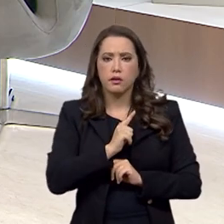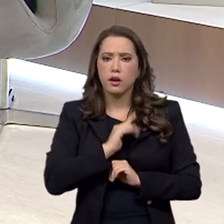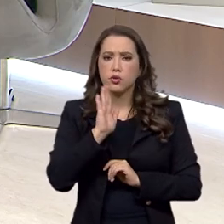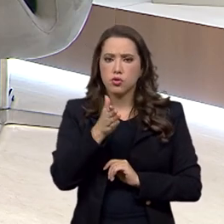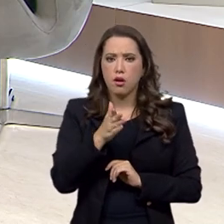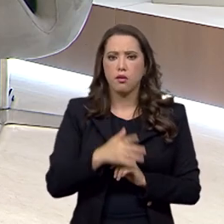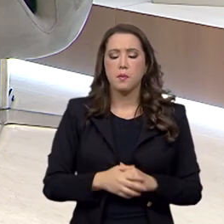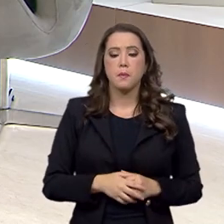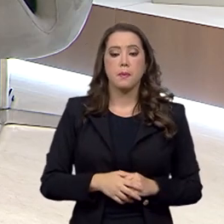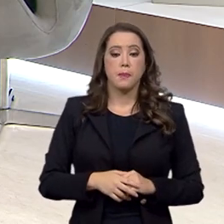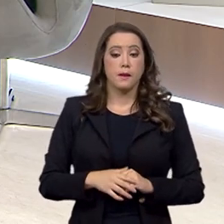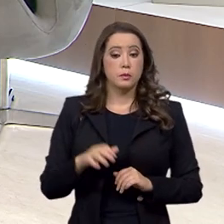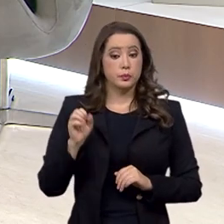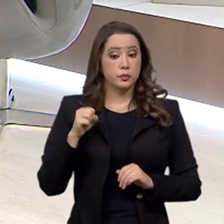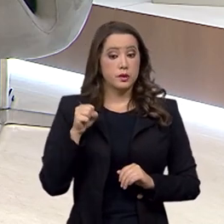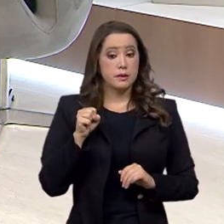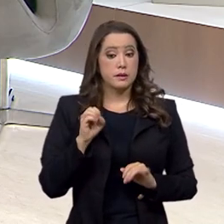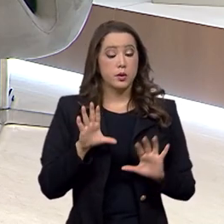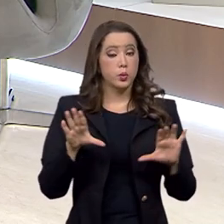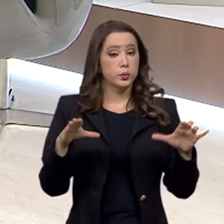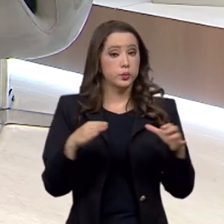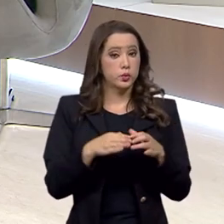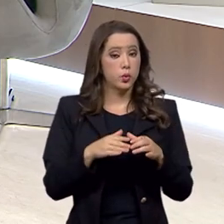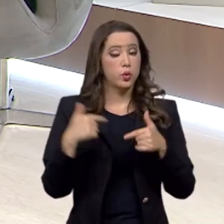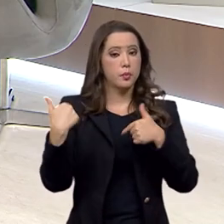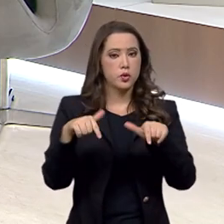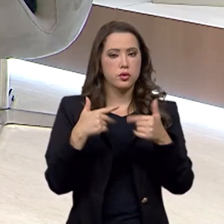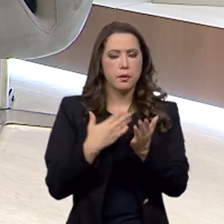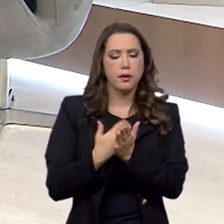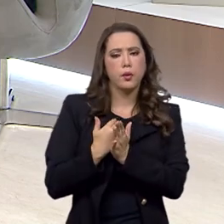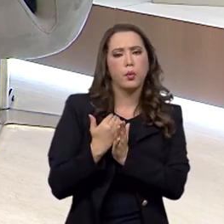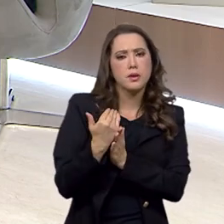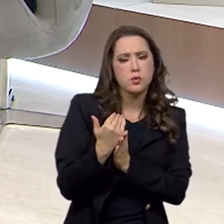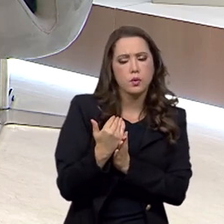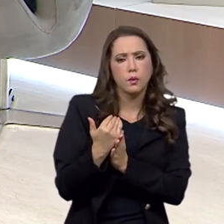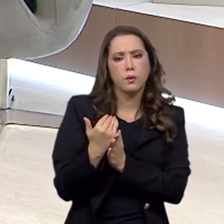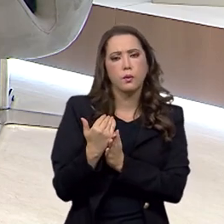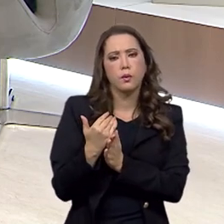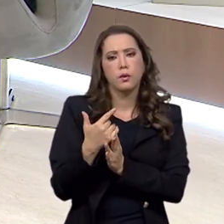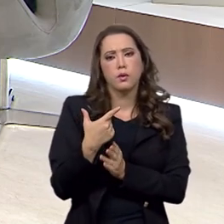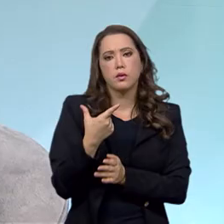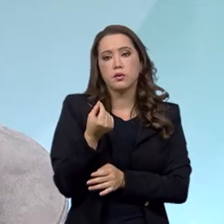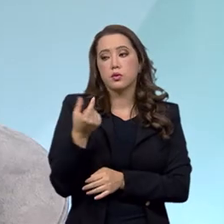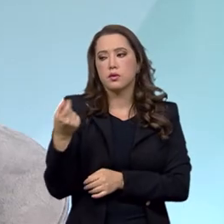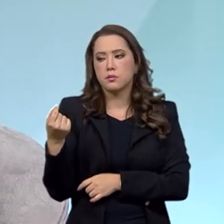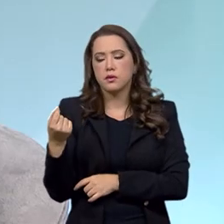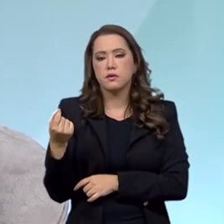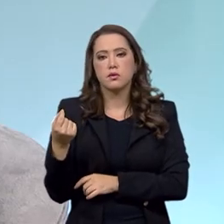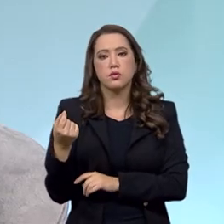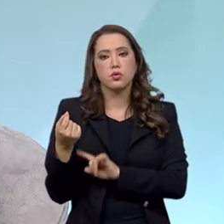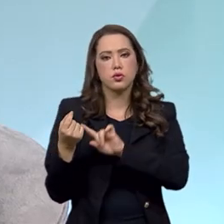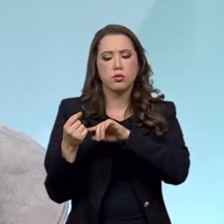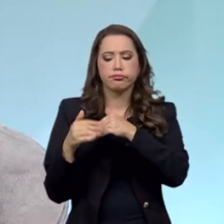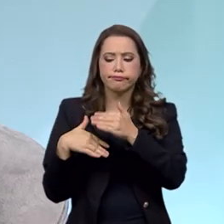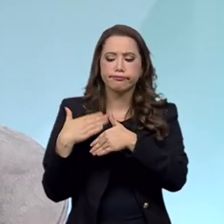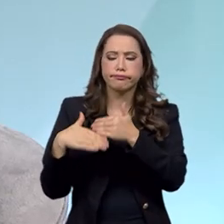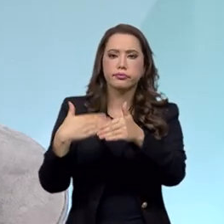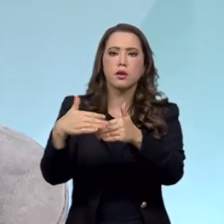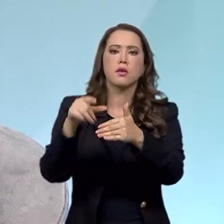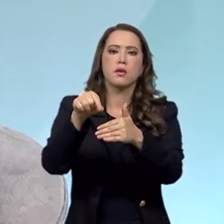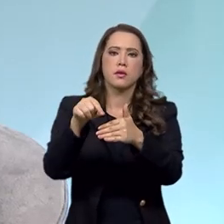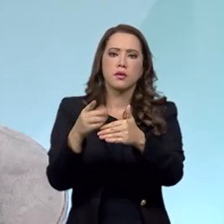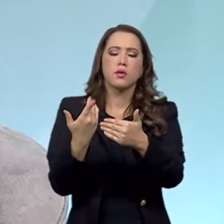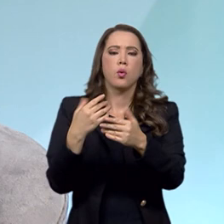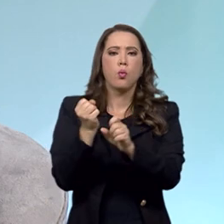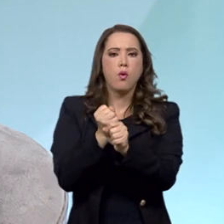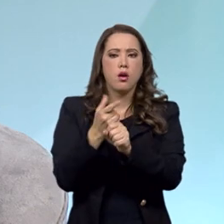secretário? Sim, o grupo de trabalho, ele inicia as suas atividades em 2020, avança pelo